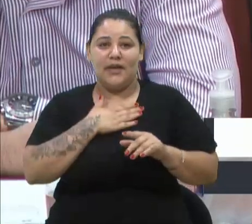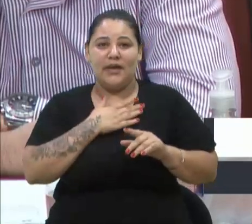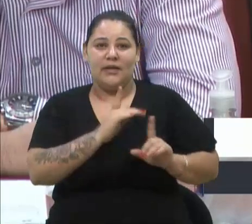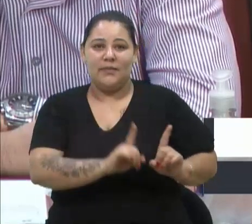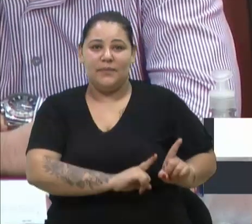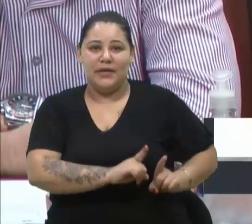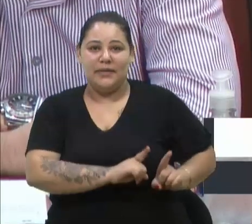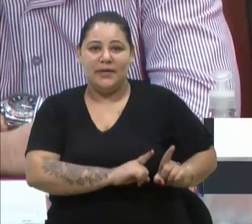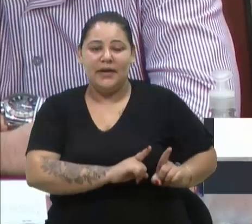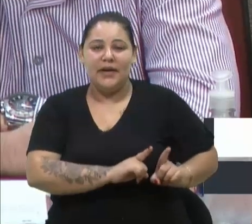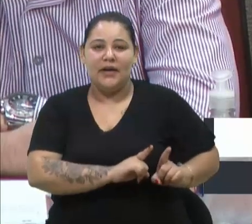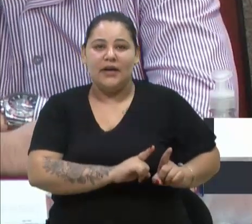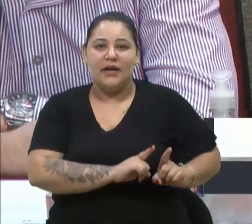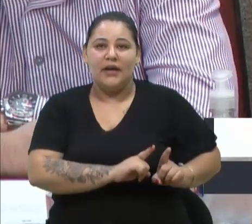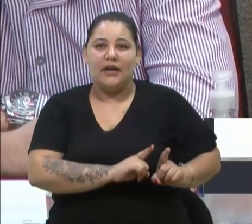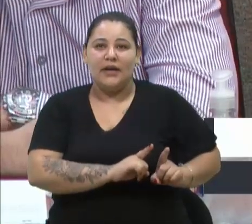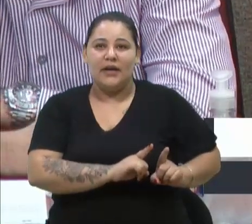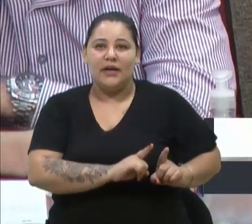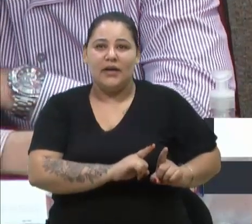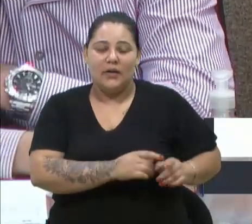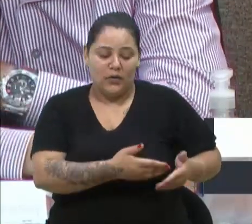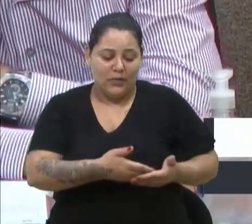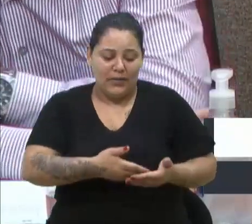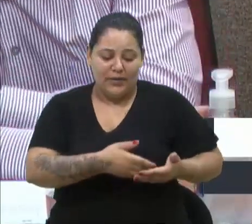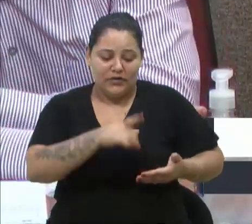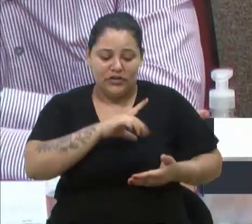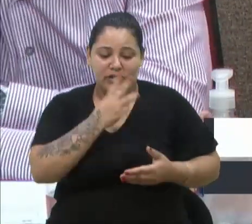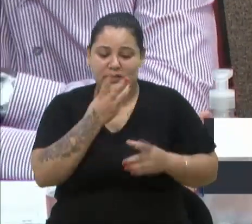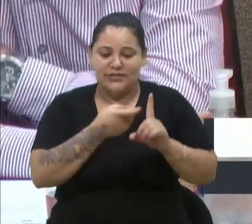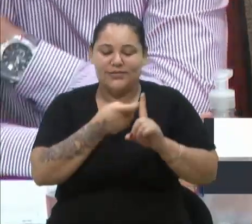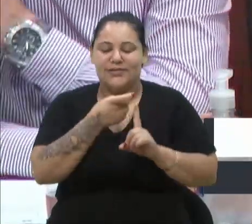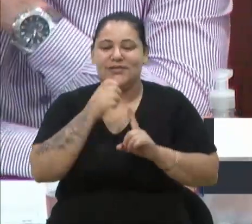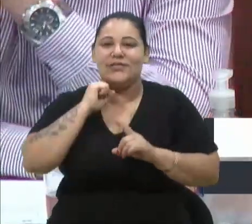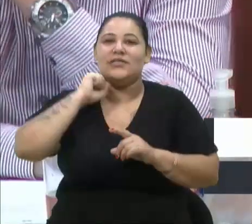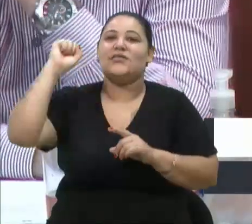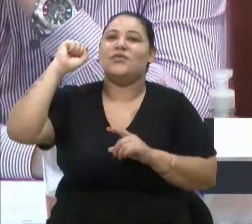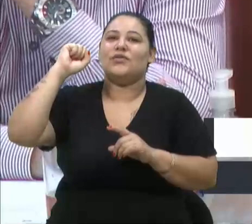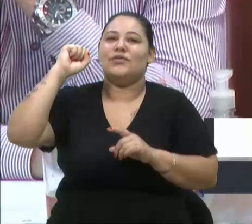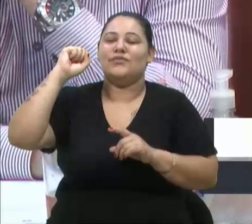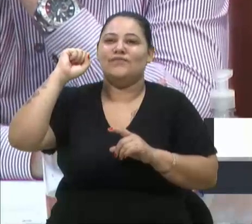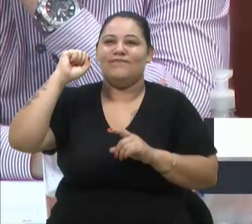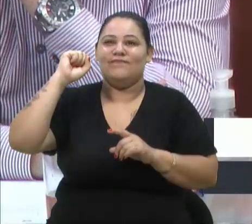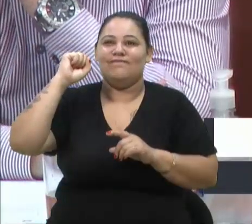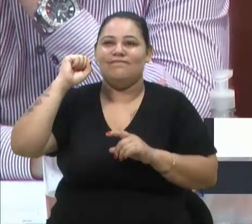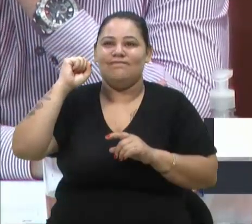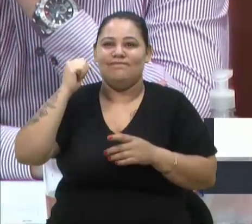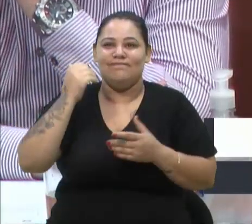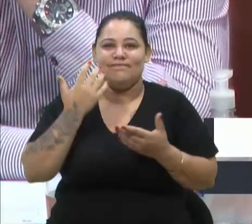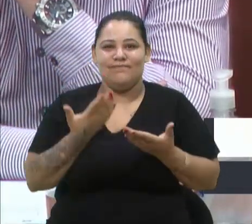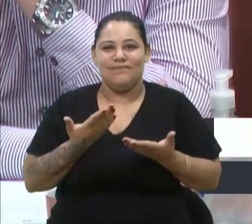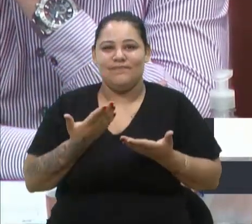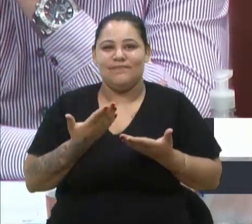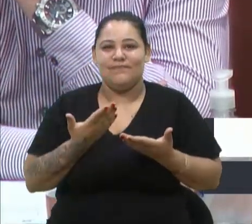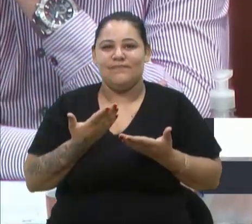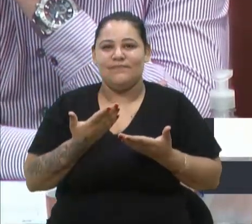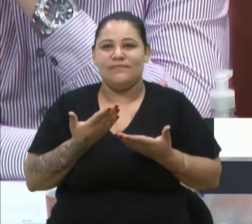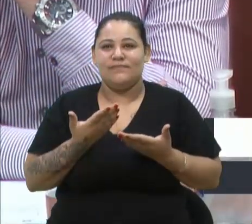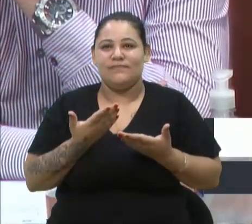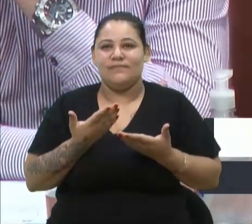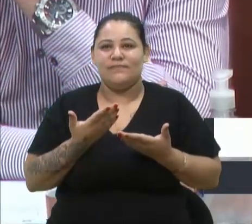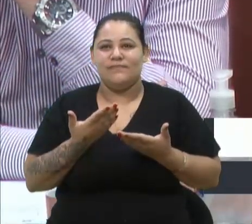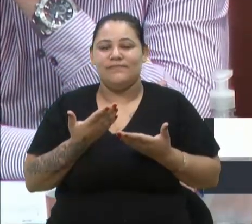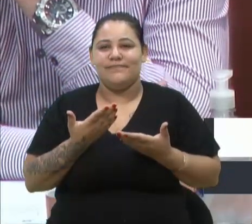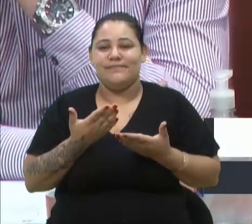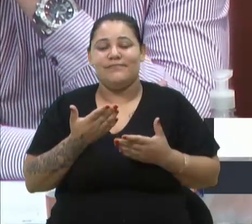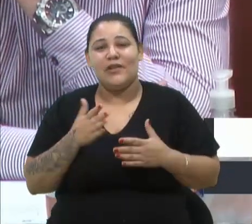quando o bebê tinha três meses, se enforcou. E, assim, o que... Talvez, talvez, se